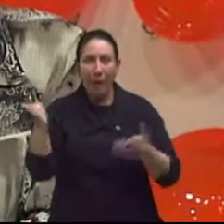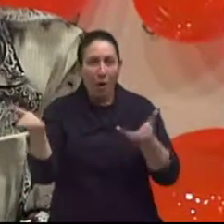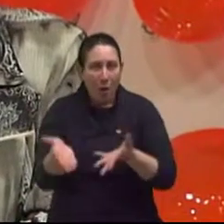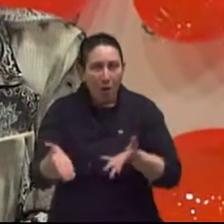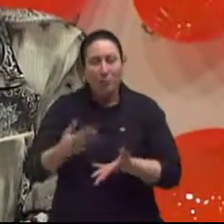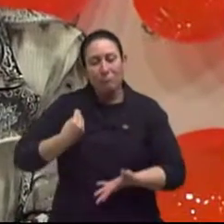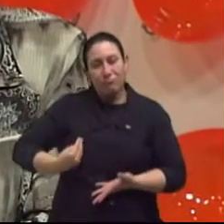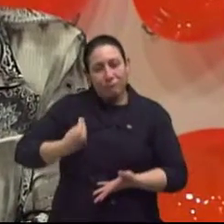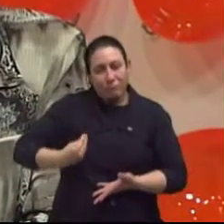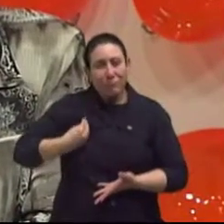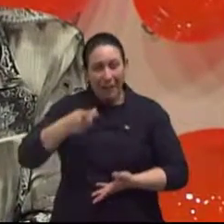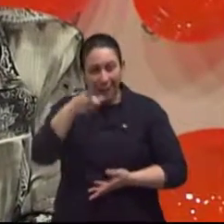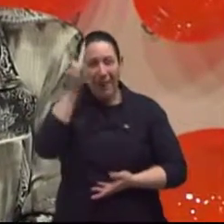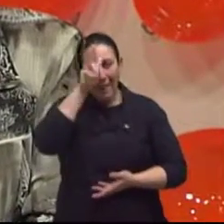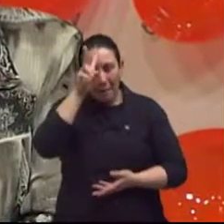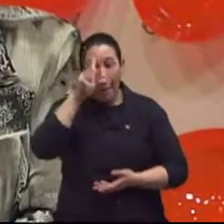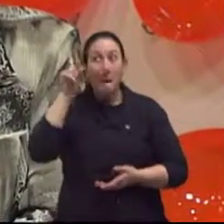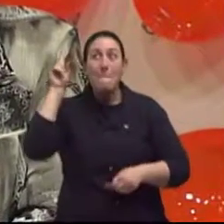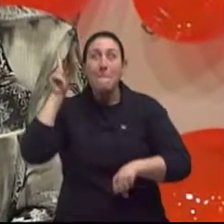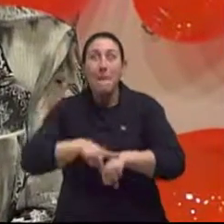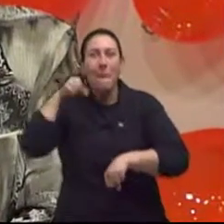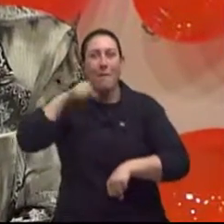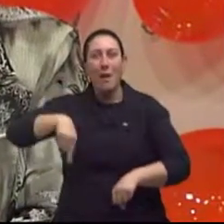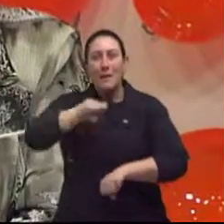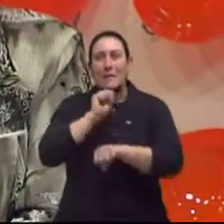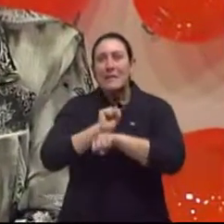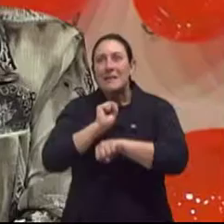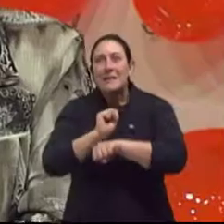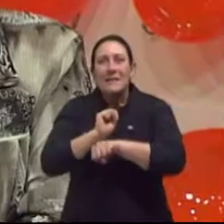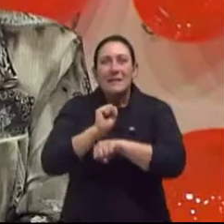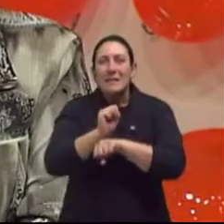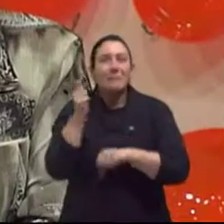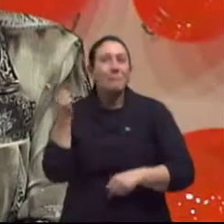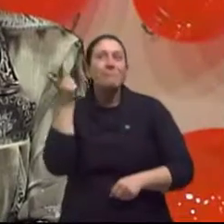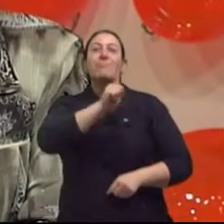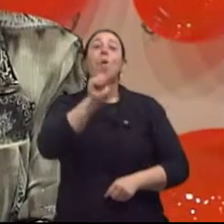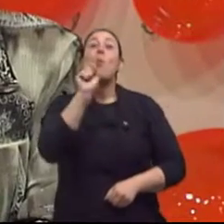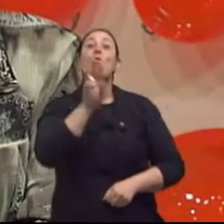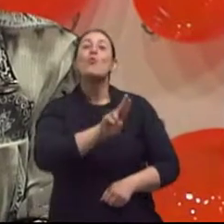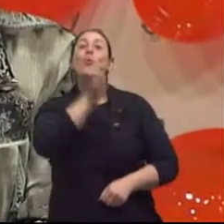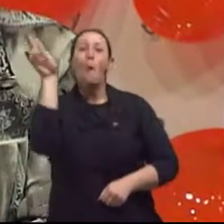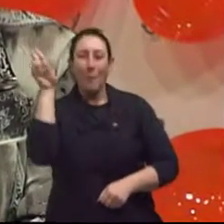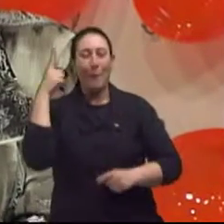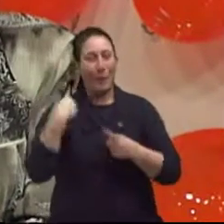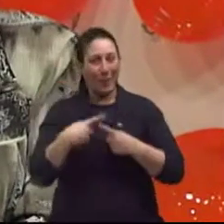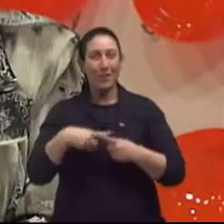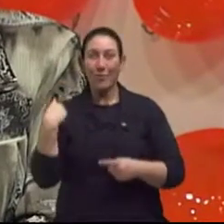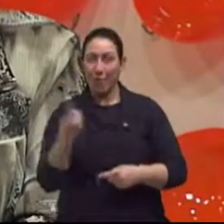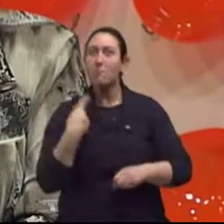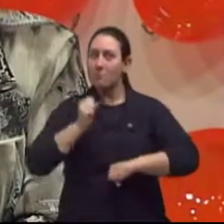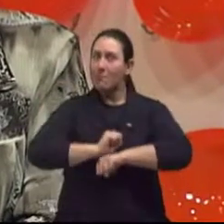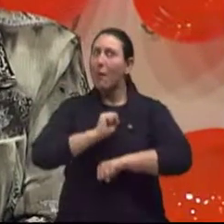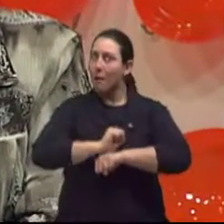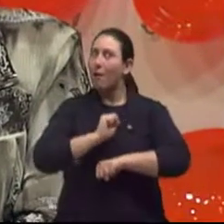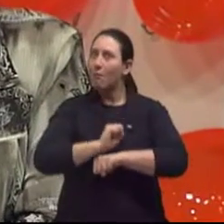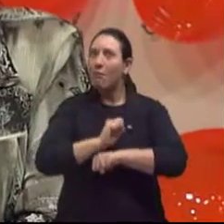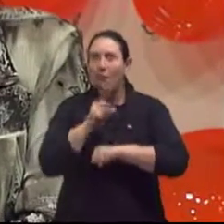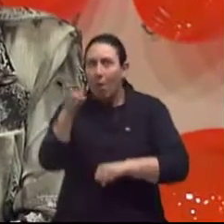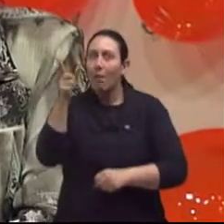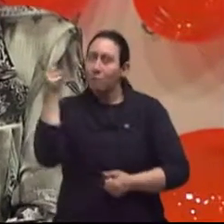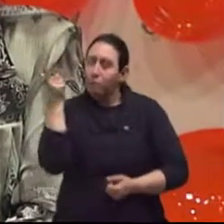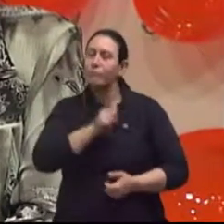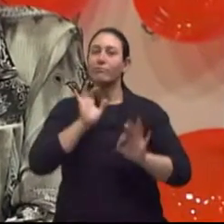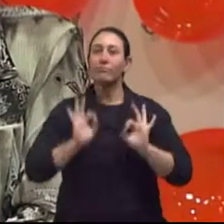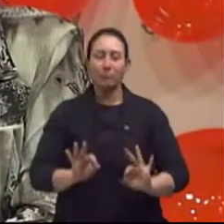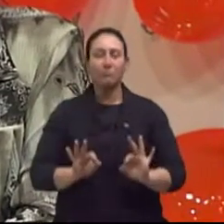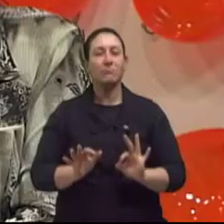lembram daquele momento que que a gente esperava qual era o nome que ia ser dito ali, porque a gente já estava esperando que a Ieda fosse